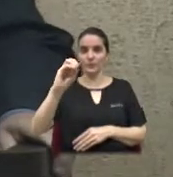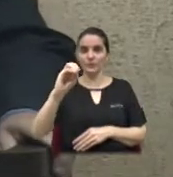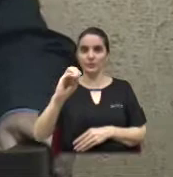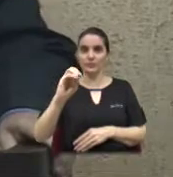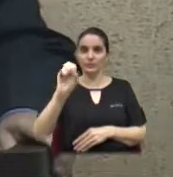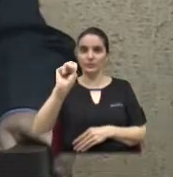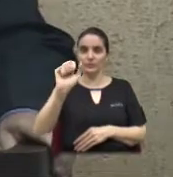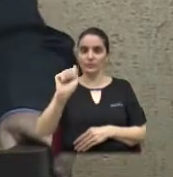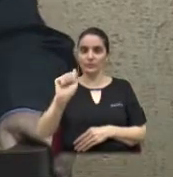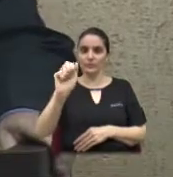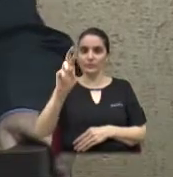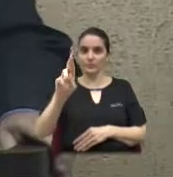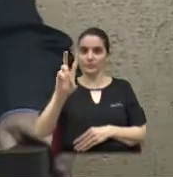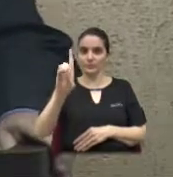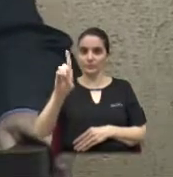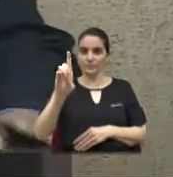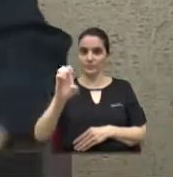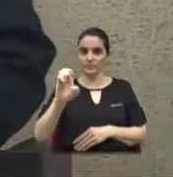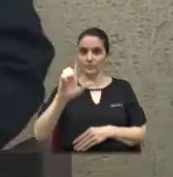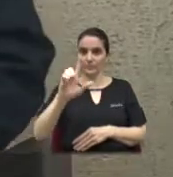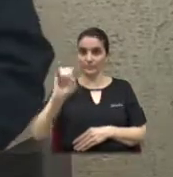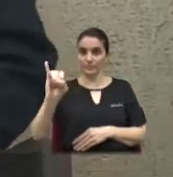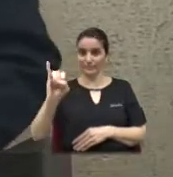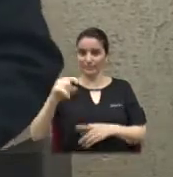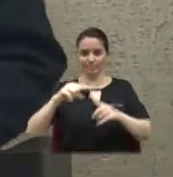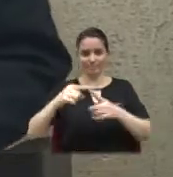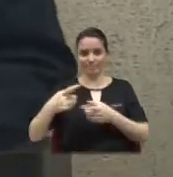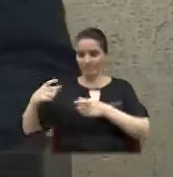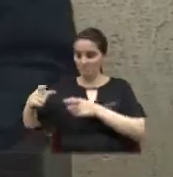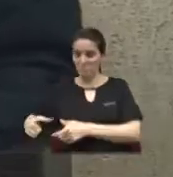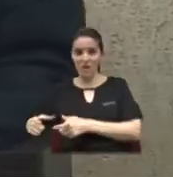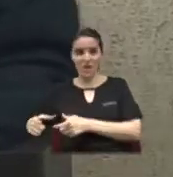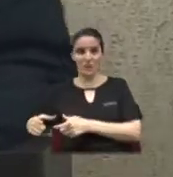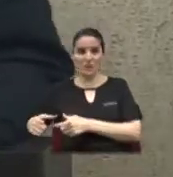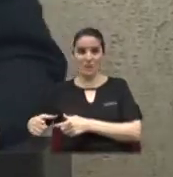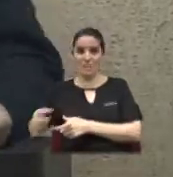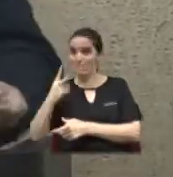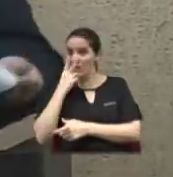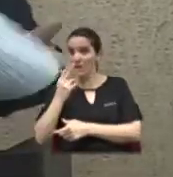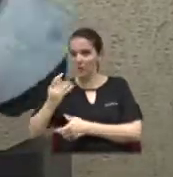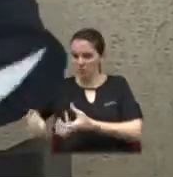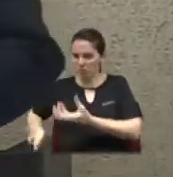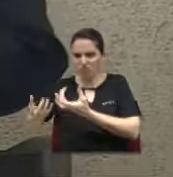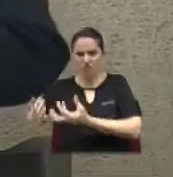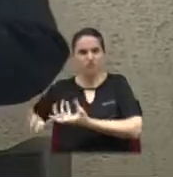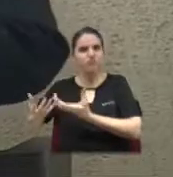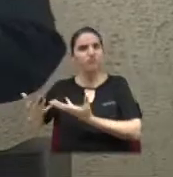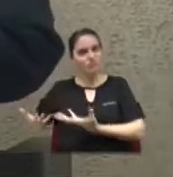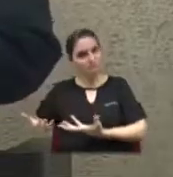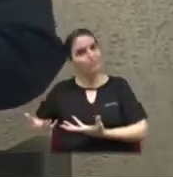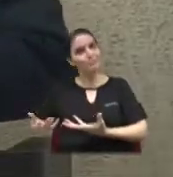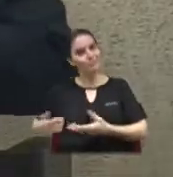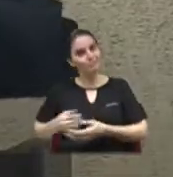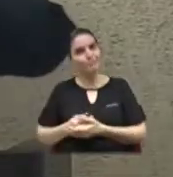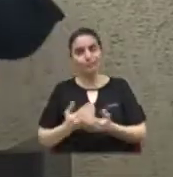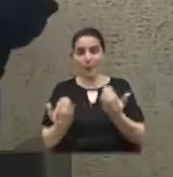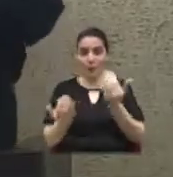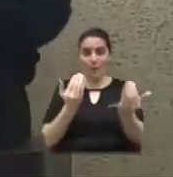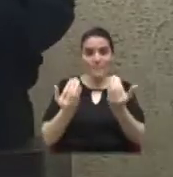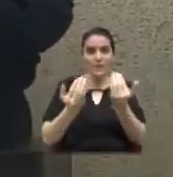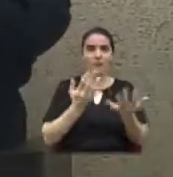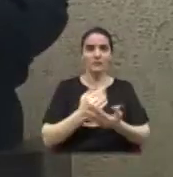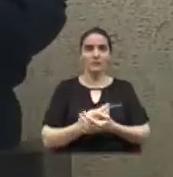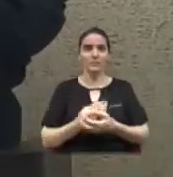E com isto está um inferno, o bairro Jaguari. E eu só queria, não dá nem para ver,